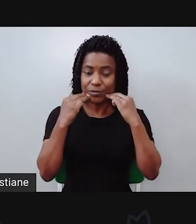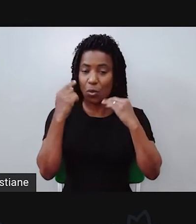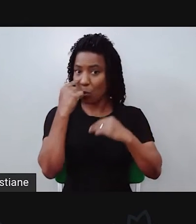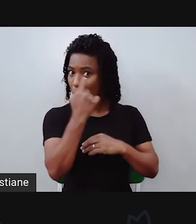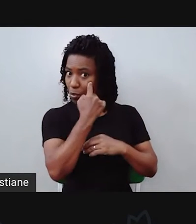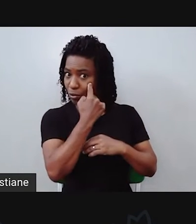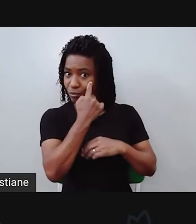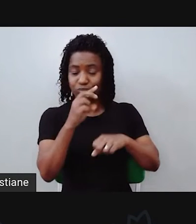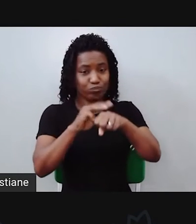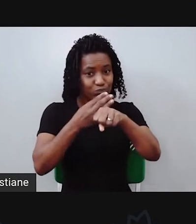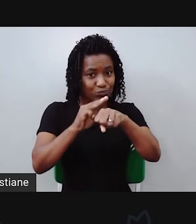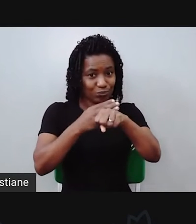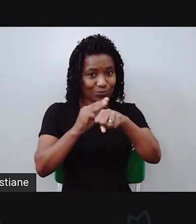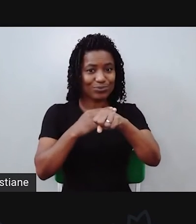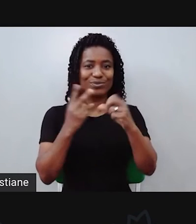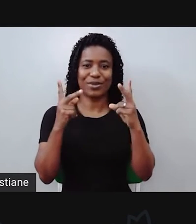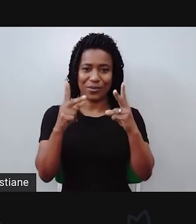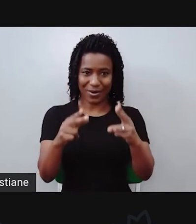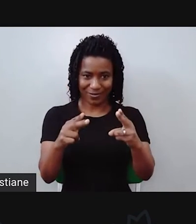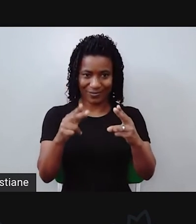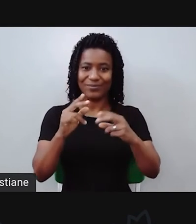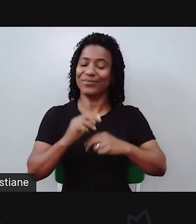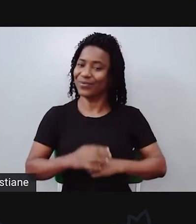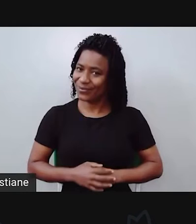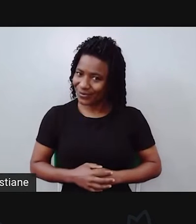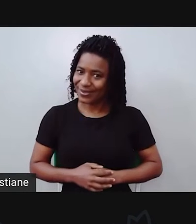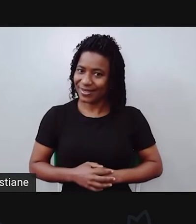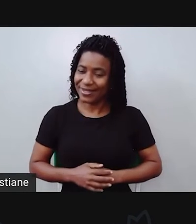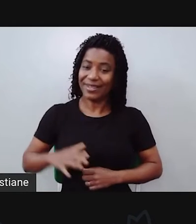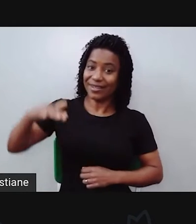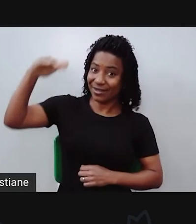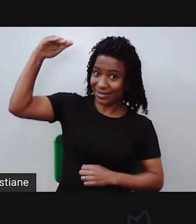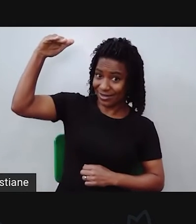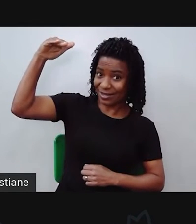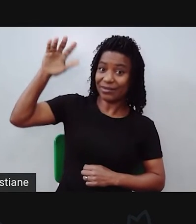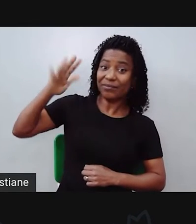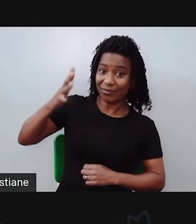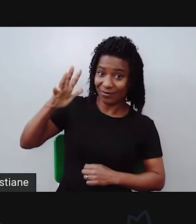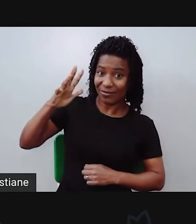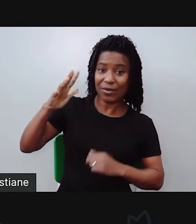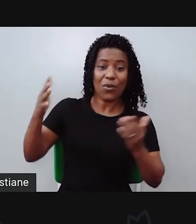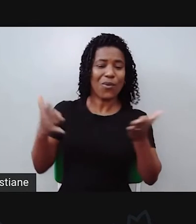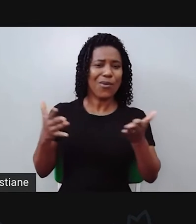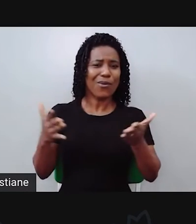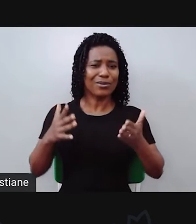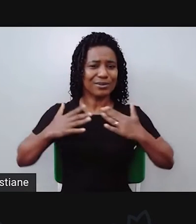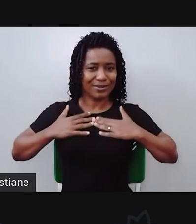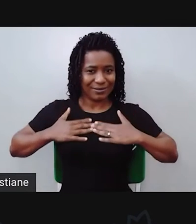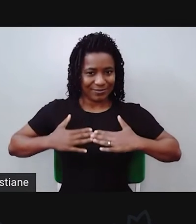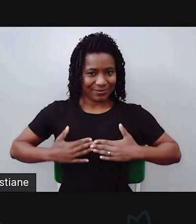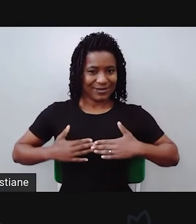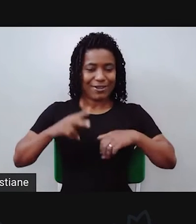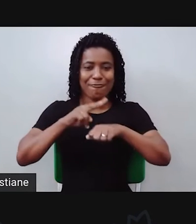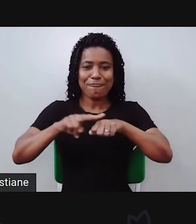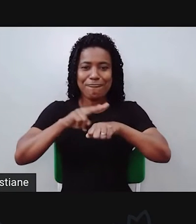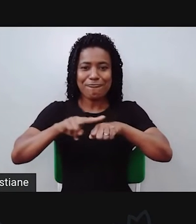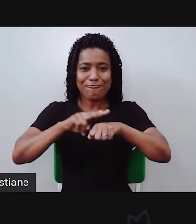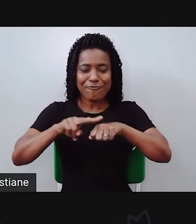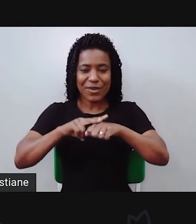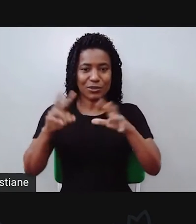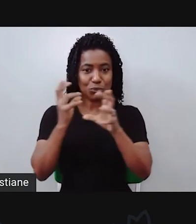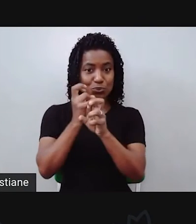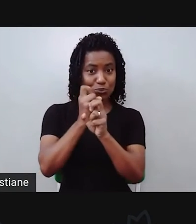e tenho estatura média. Hoje estou usando uma camiseta verde sumo, com calças